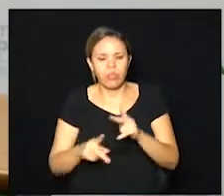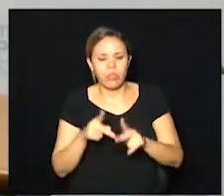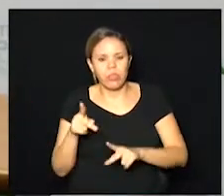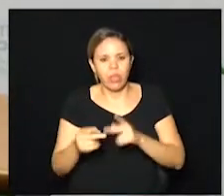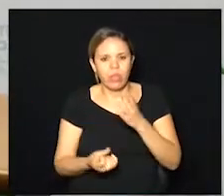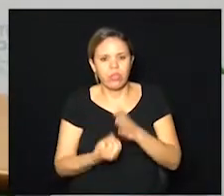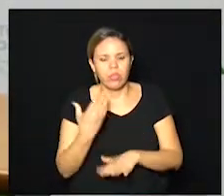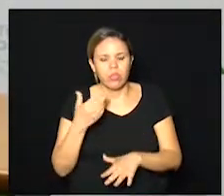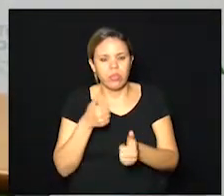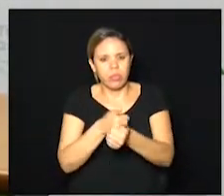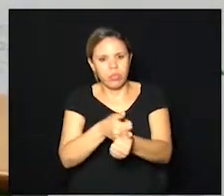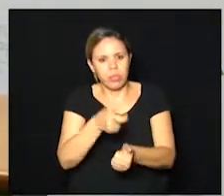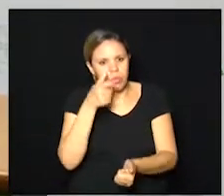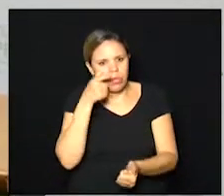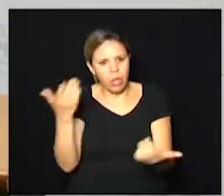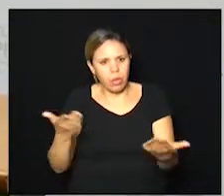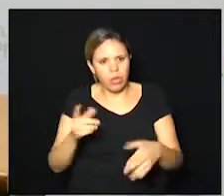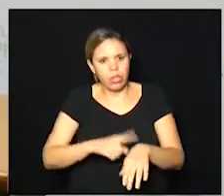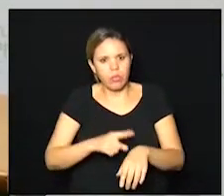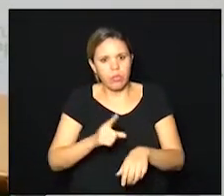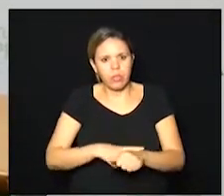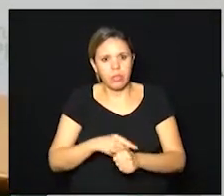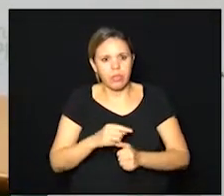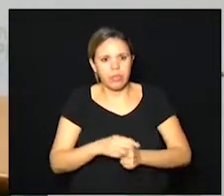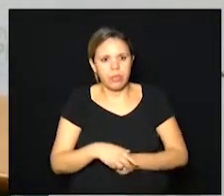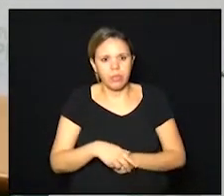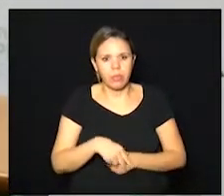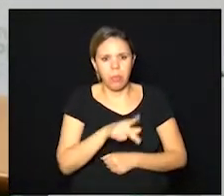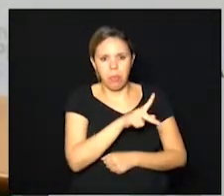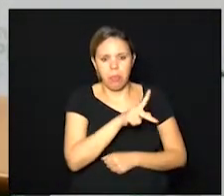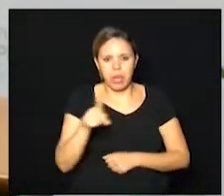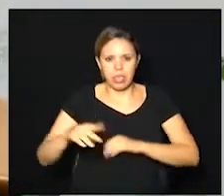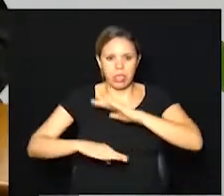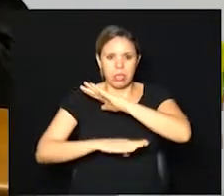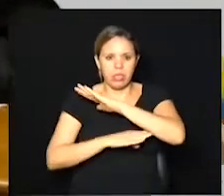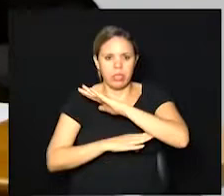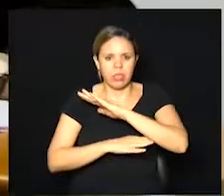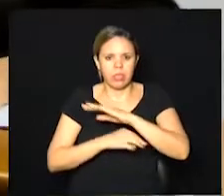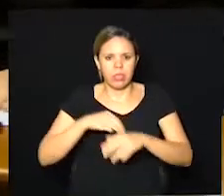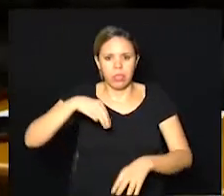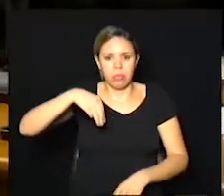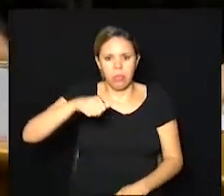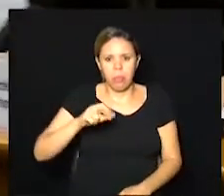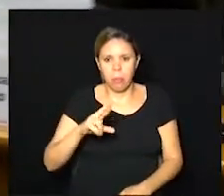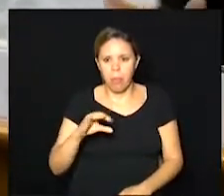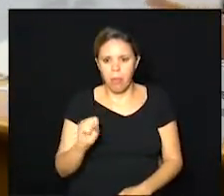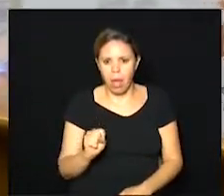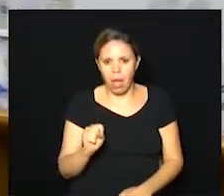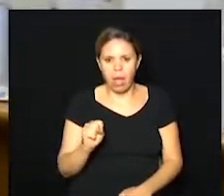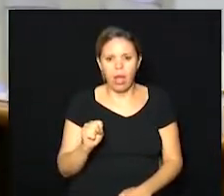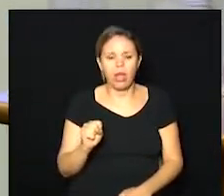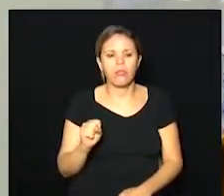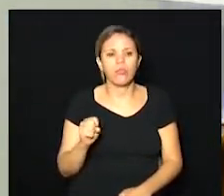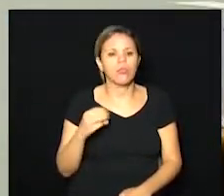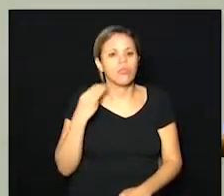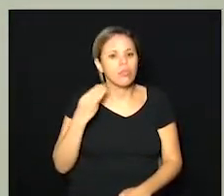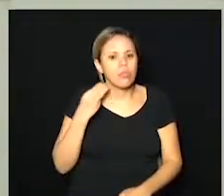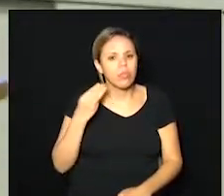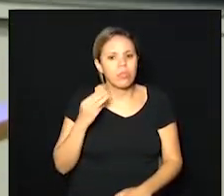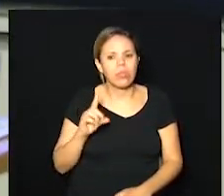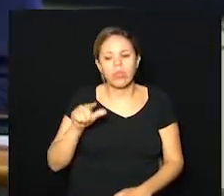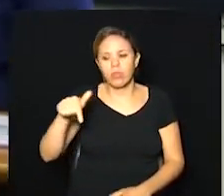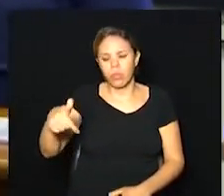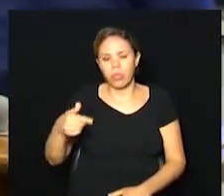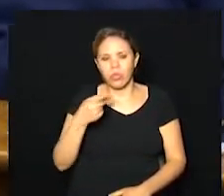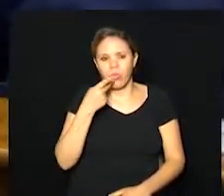Me acompanha, nesse momento, o Presidente da Câmara, Marcos Bernadelli, que está conosco. Daqui a pouquinho eu vou